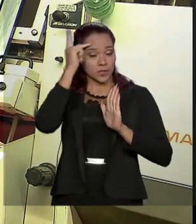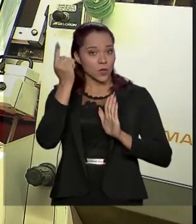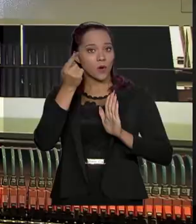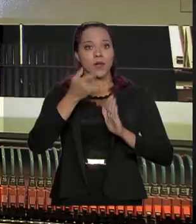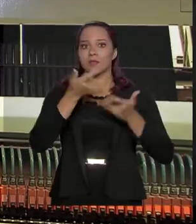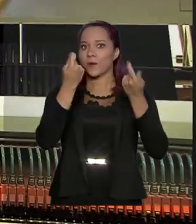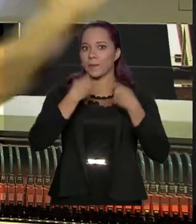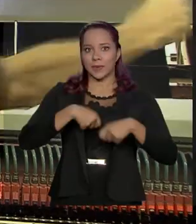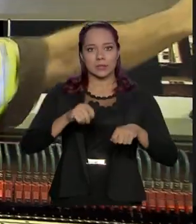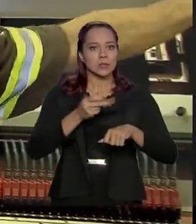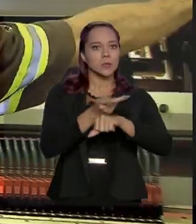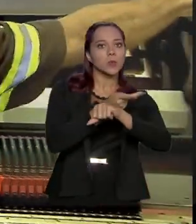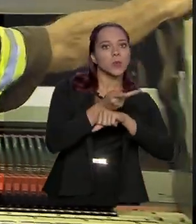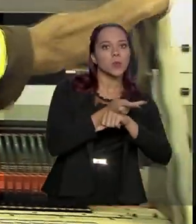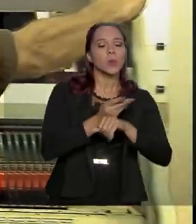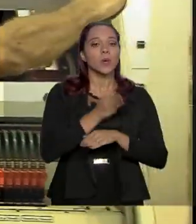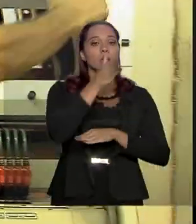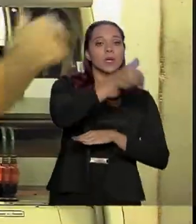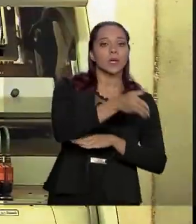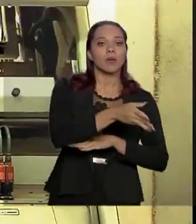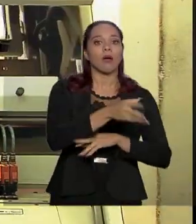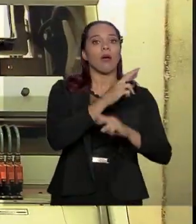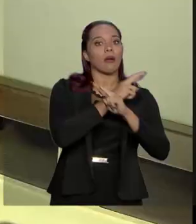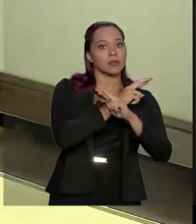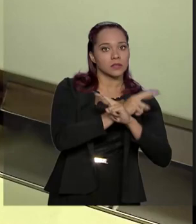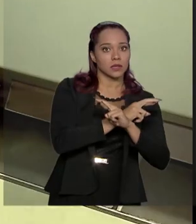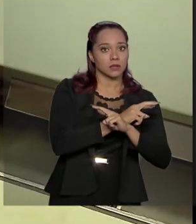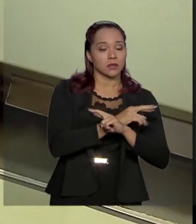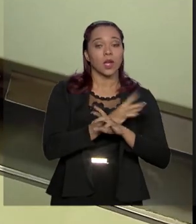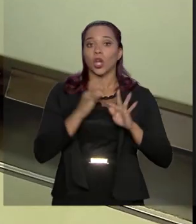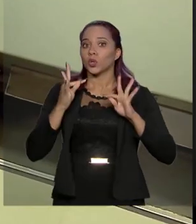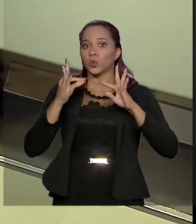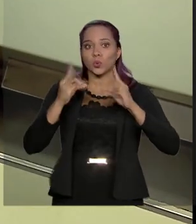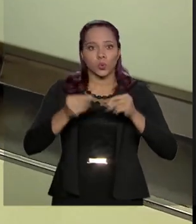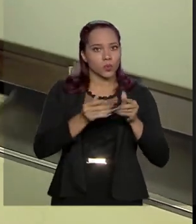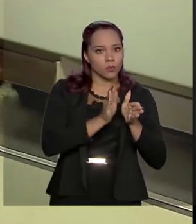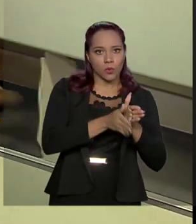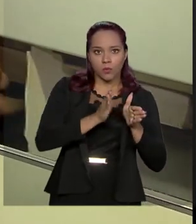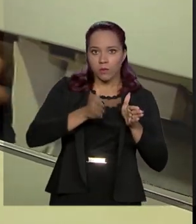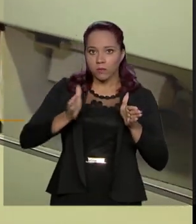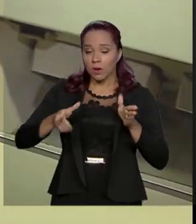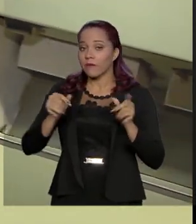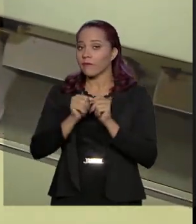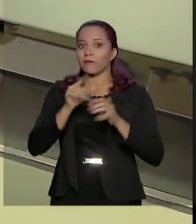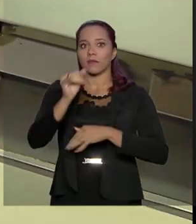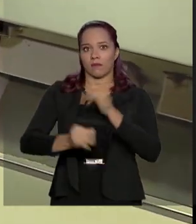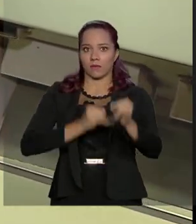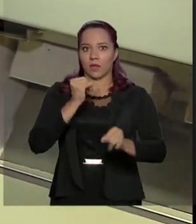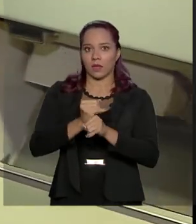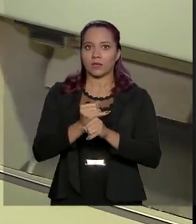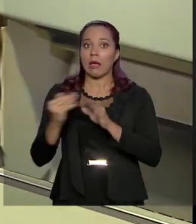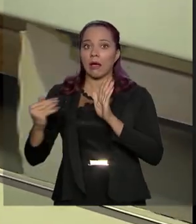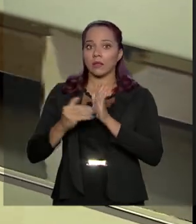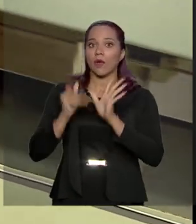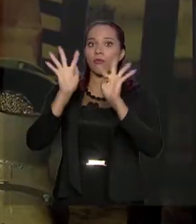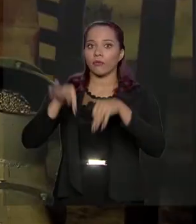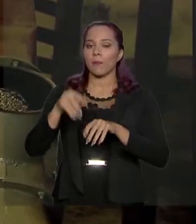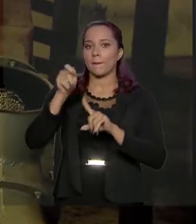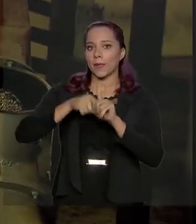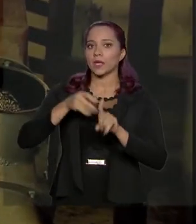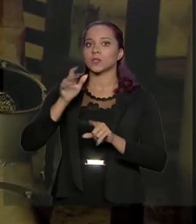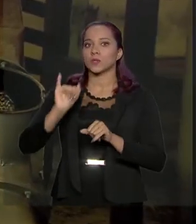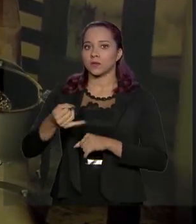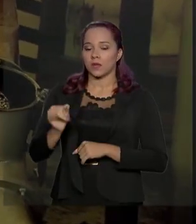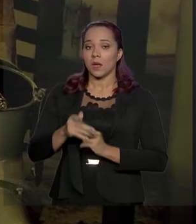não precisa procurar pessoalmente a Receita Federal. Todo o processo deve ser feito pela internet até o final de janeiro.